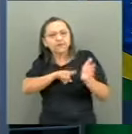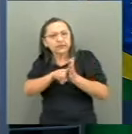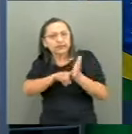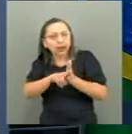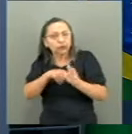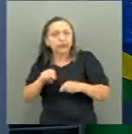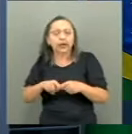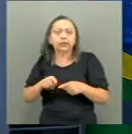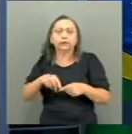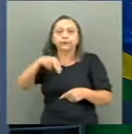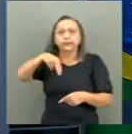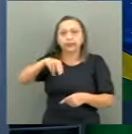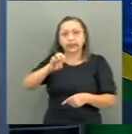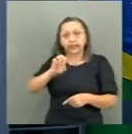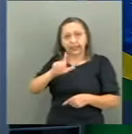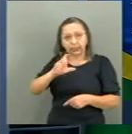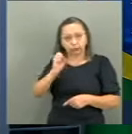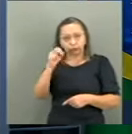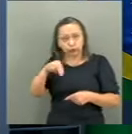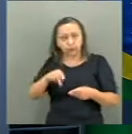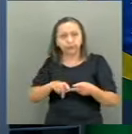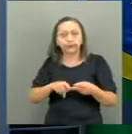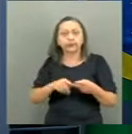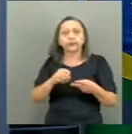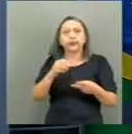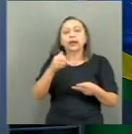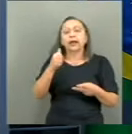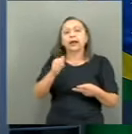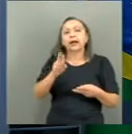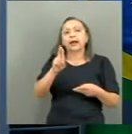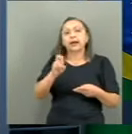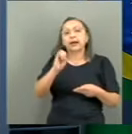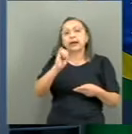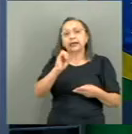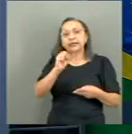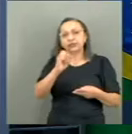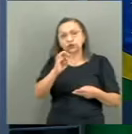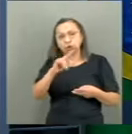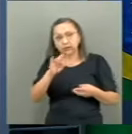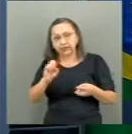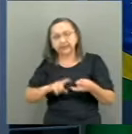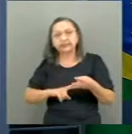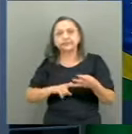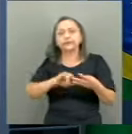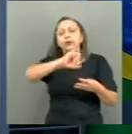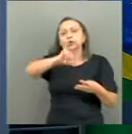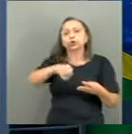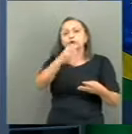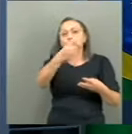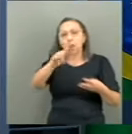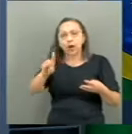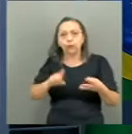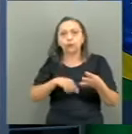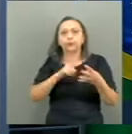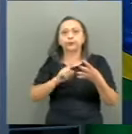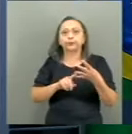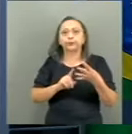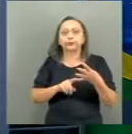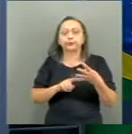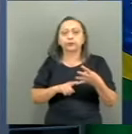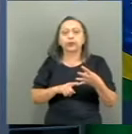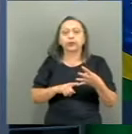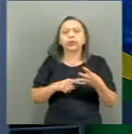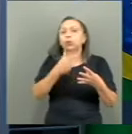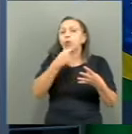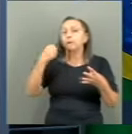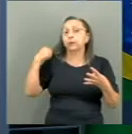Nelson José da Silva, Agastótenes de Almeida Gonçalves, João Batista Laje, e o